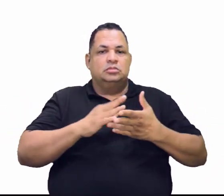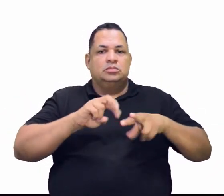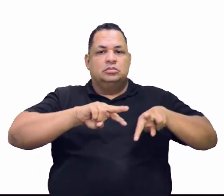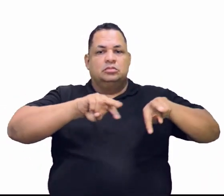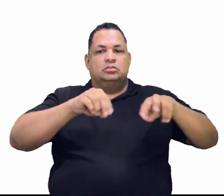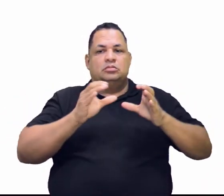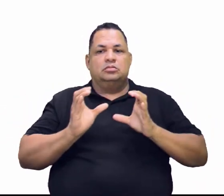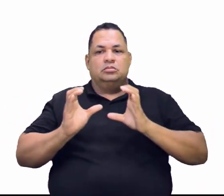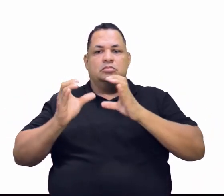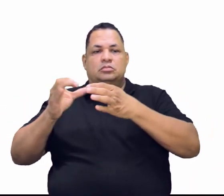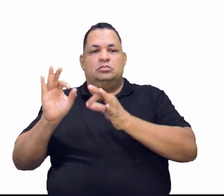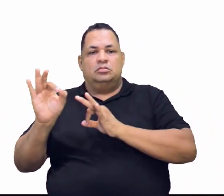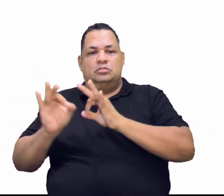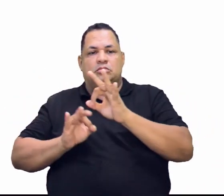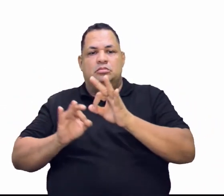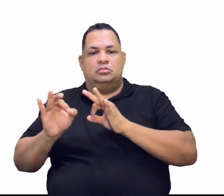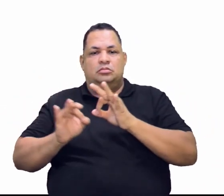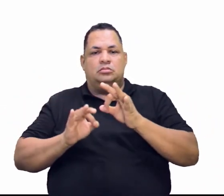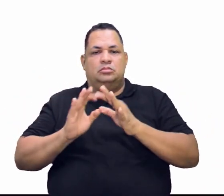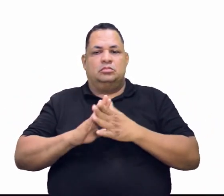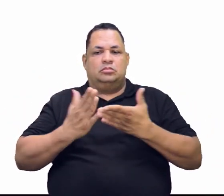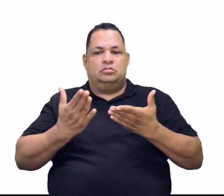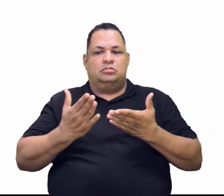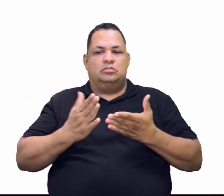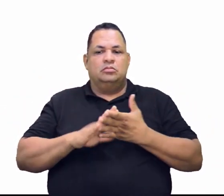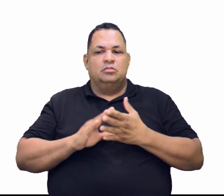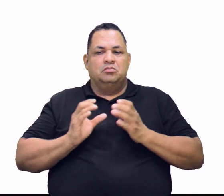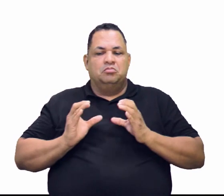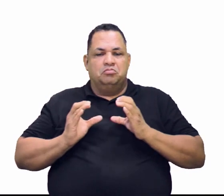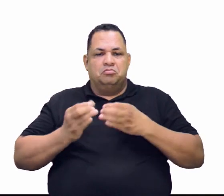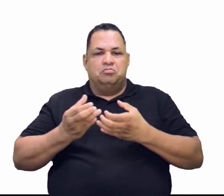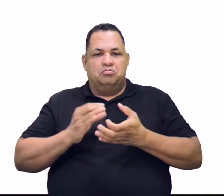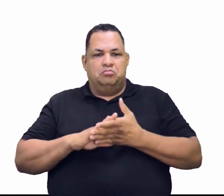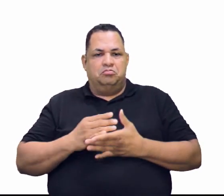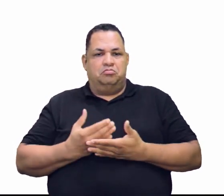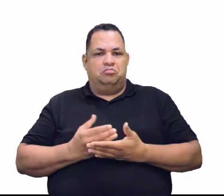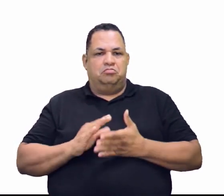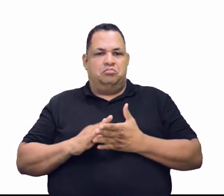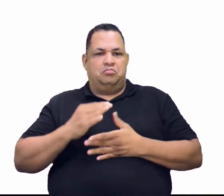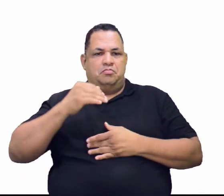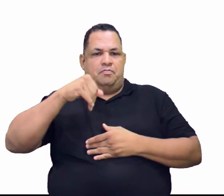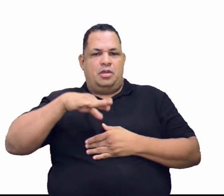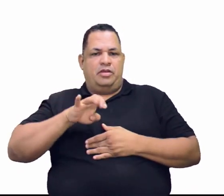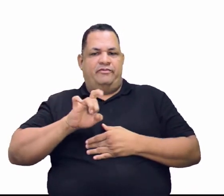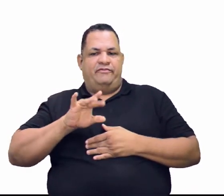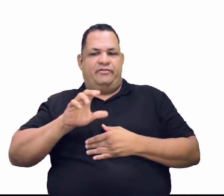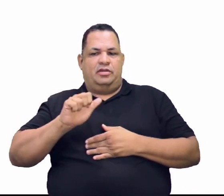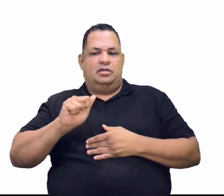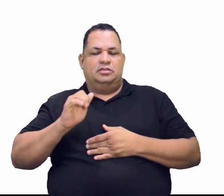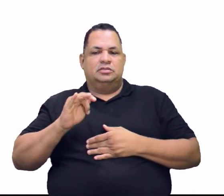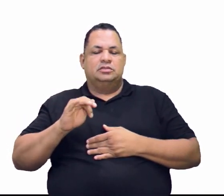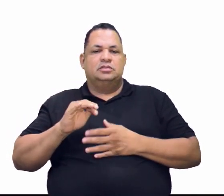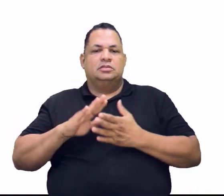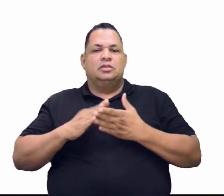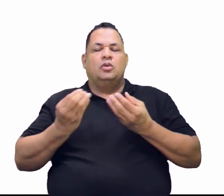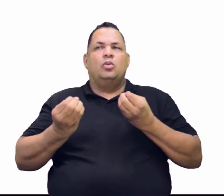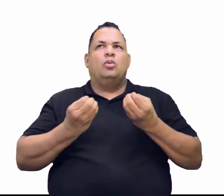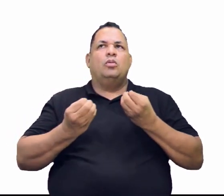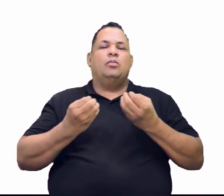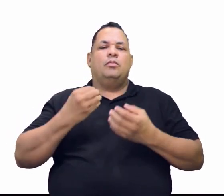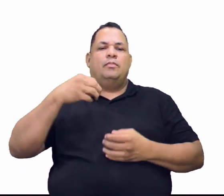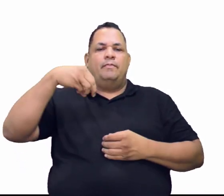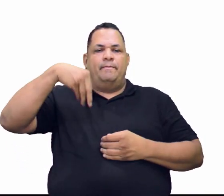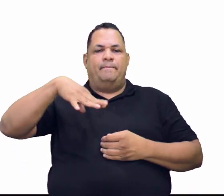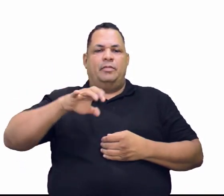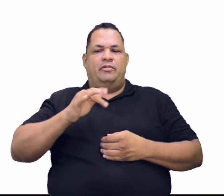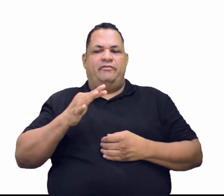acabavam sendo explorados por grupos que formavam uma verdadeira máfia na garimpagem. Como assim,